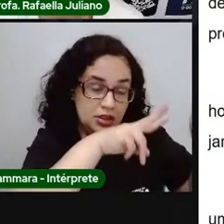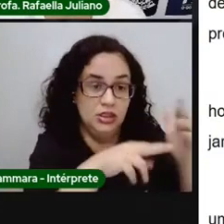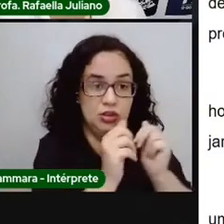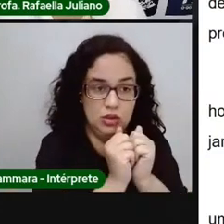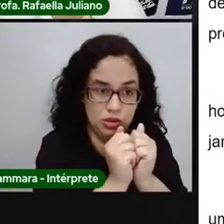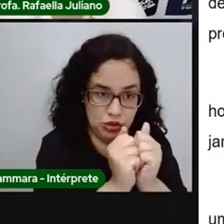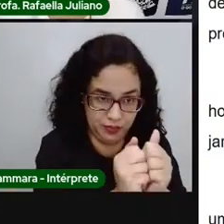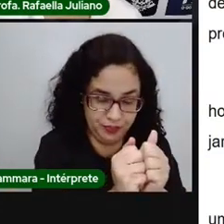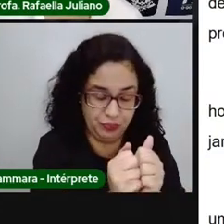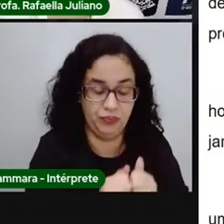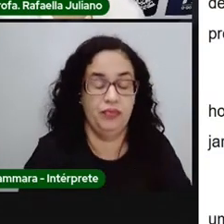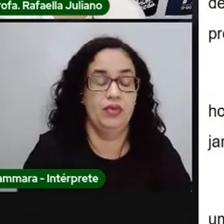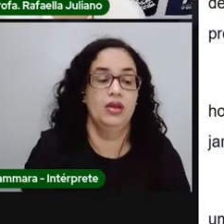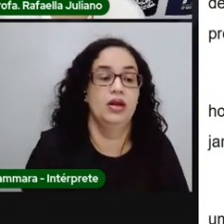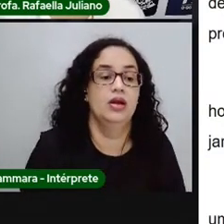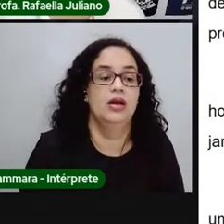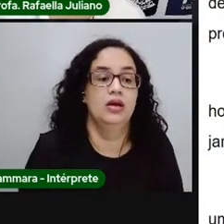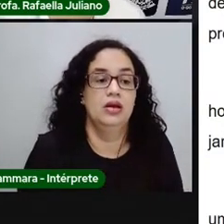Vamos lá?